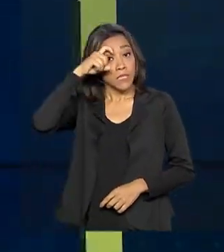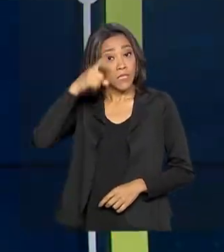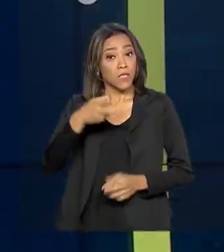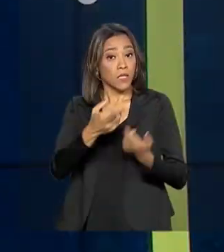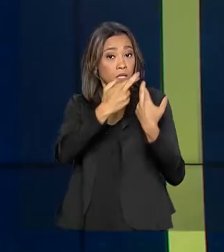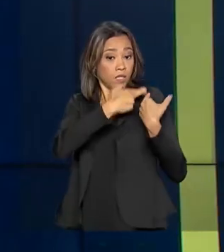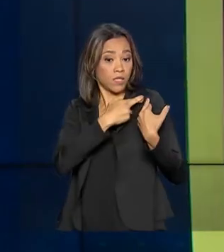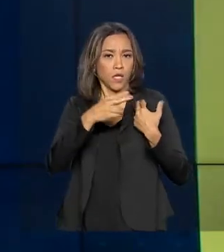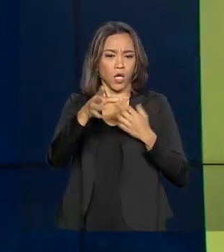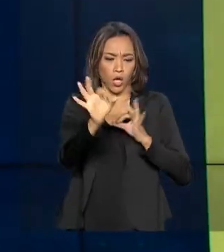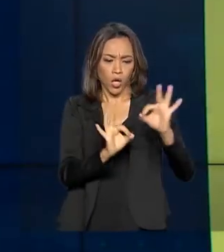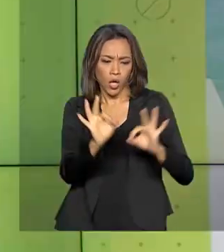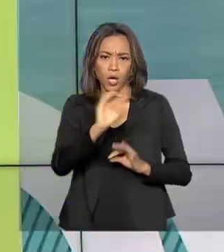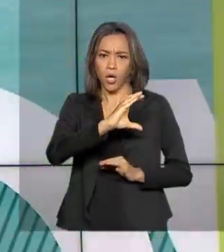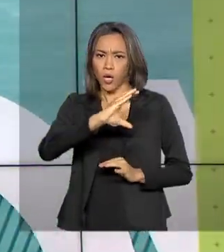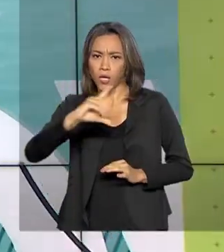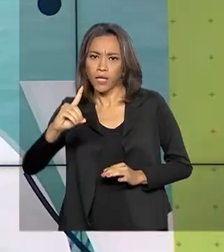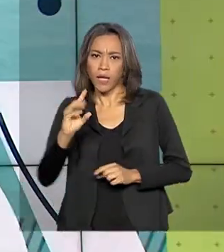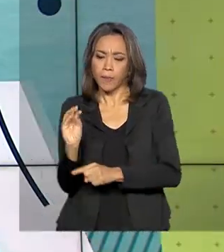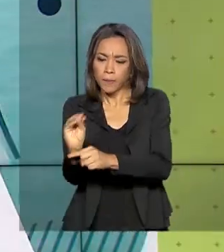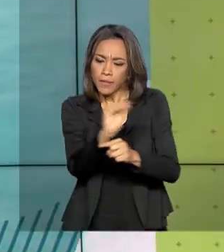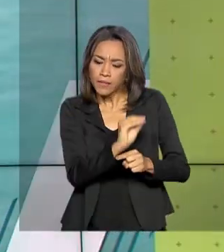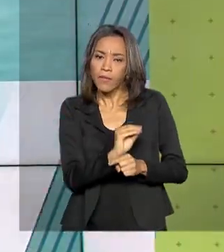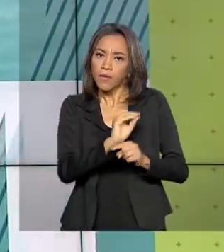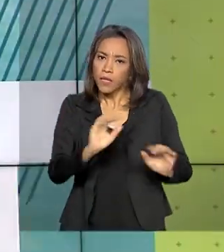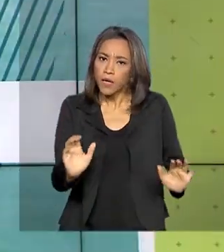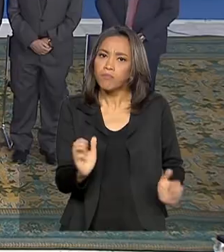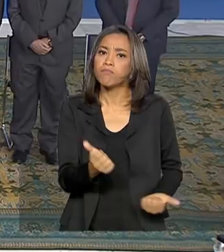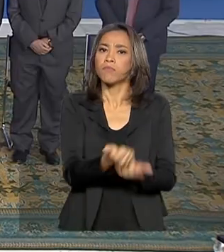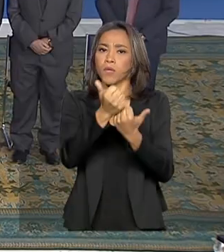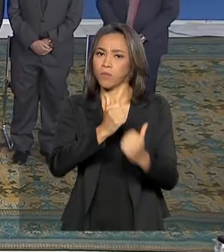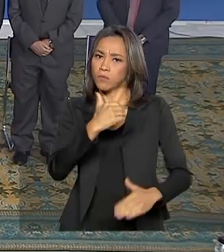proteção, preservação e desenvolvimento da região.